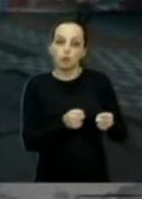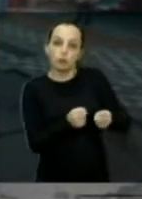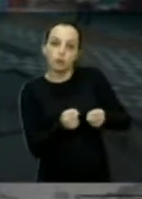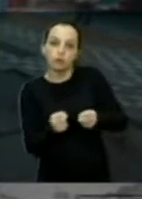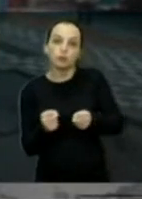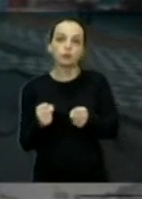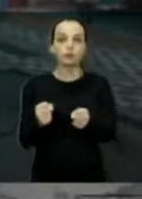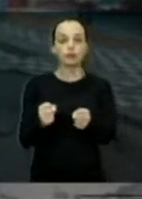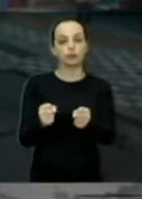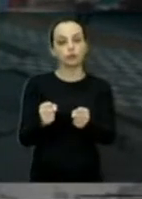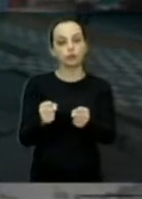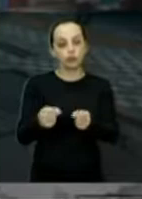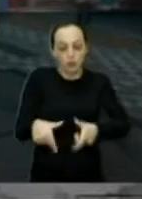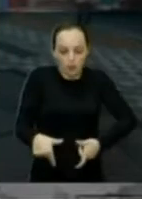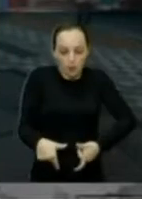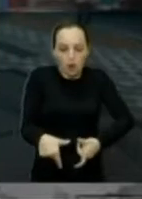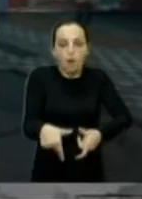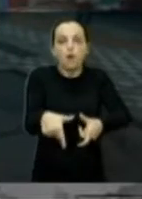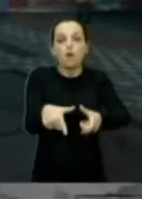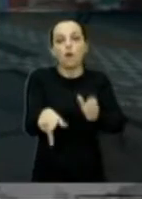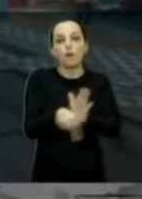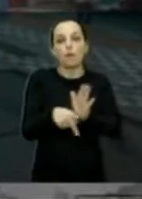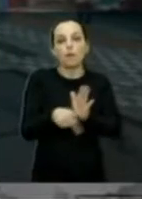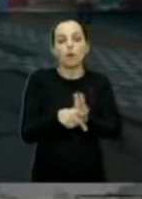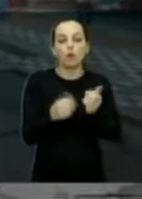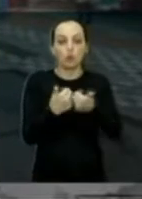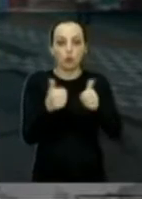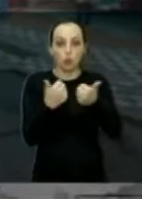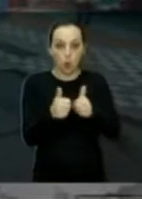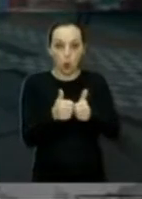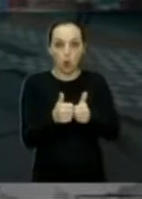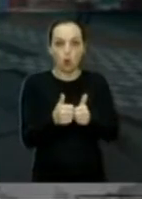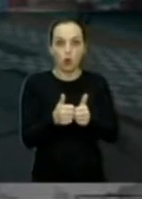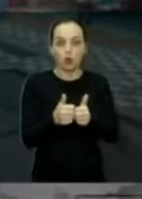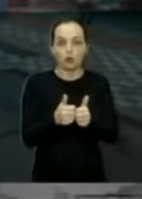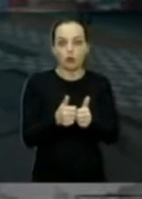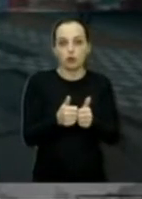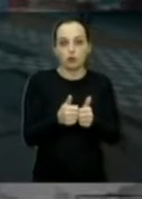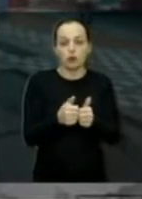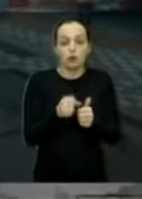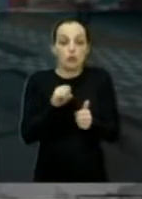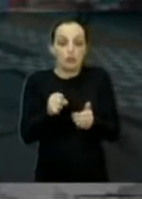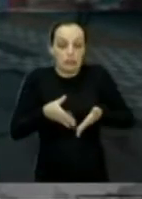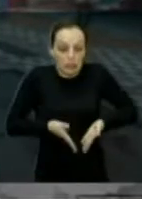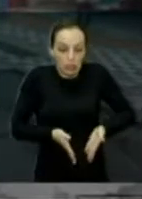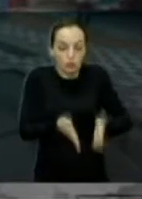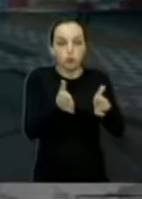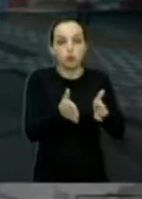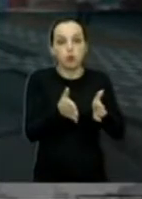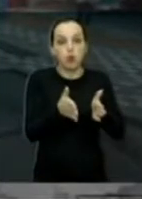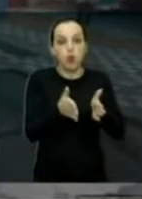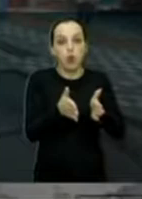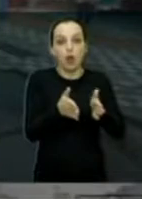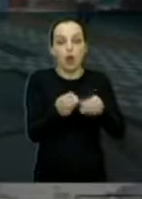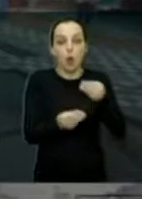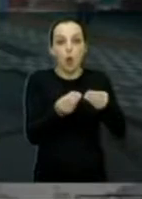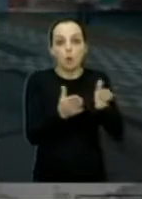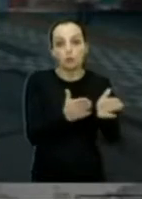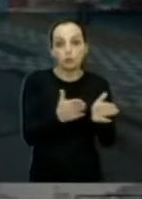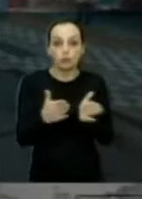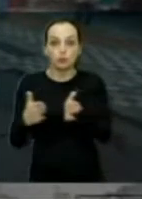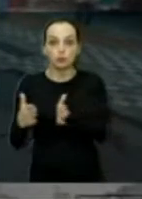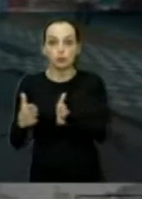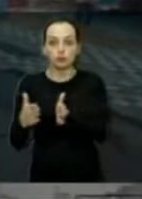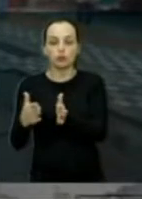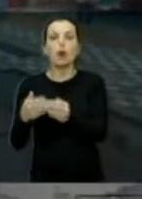alguns metros sobre a faixa exclusiva de ônibus. Se você está na faixa do meio, como que você vai entrar à direita lá? Você